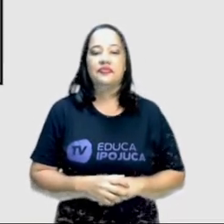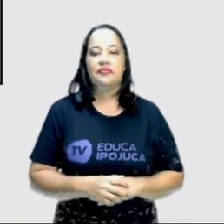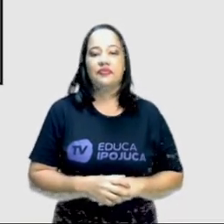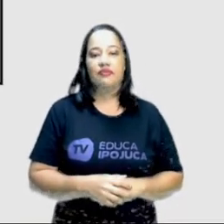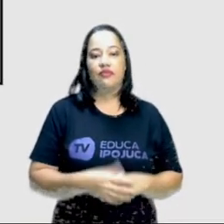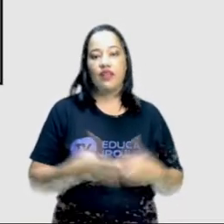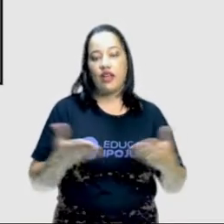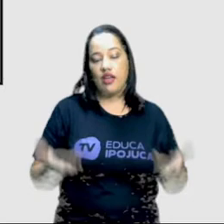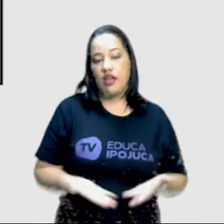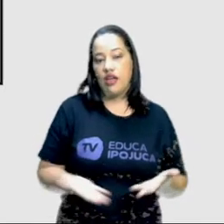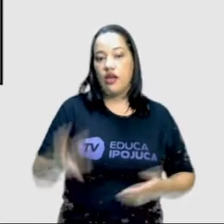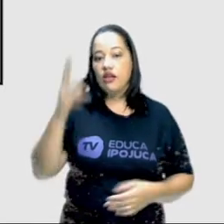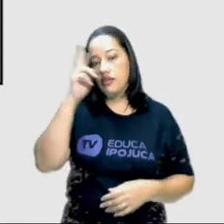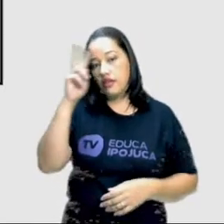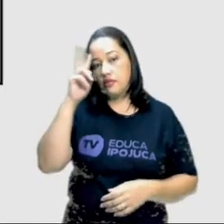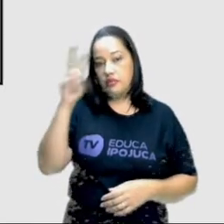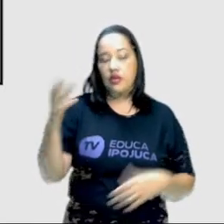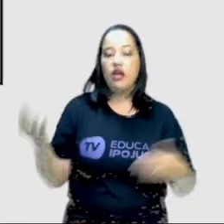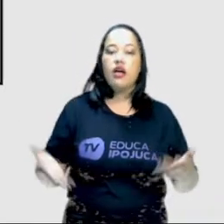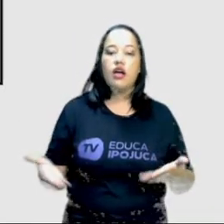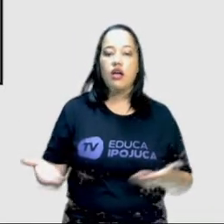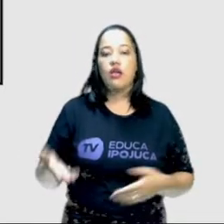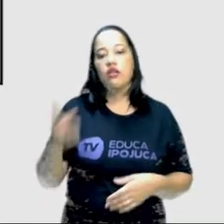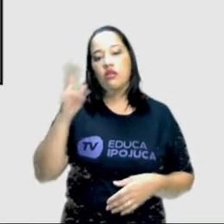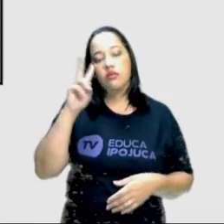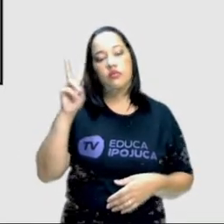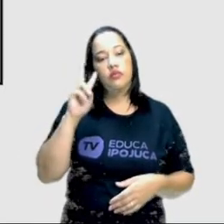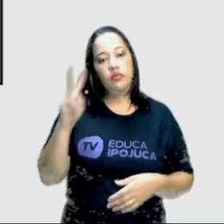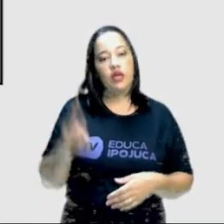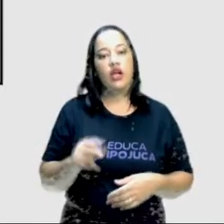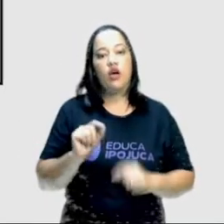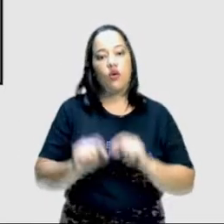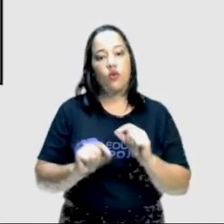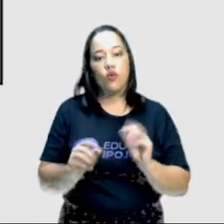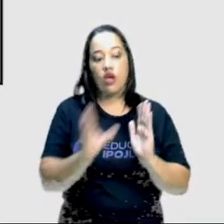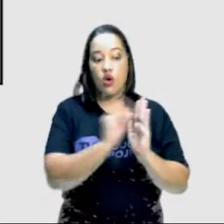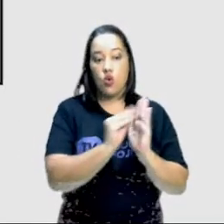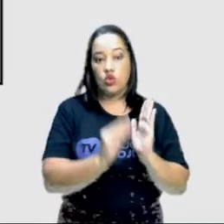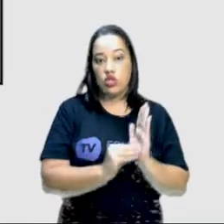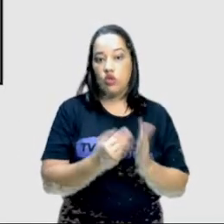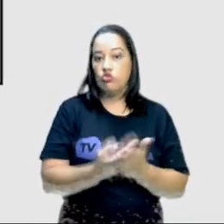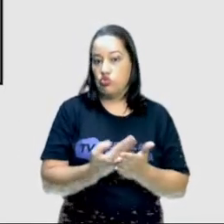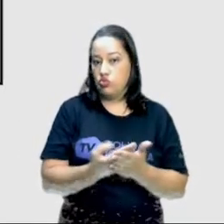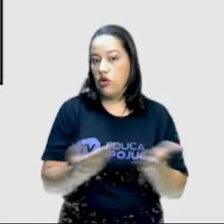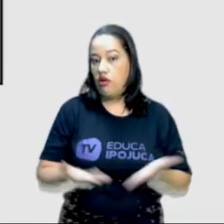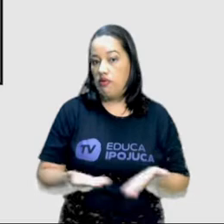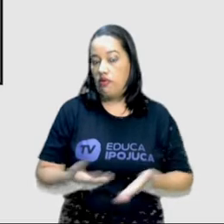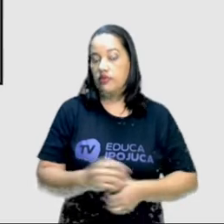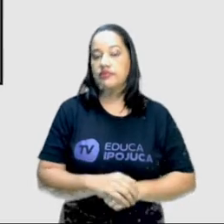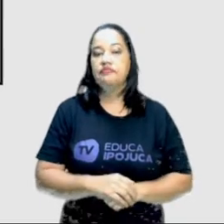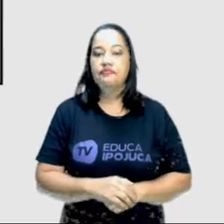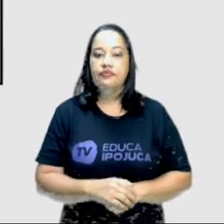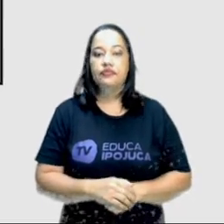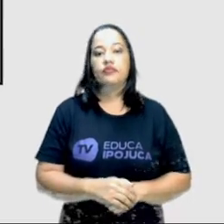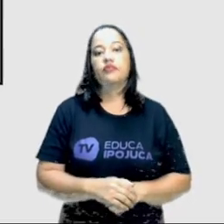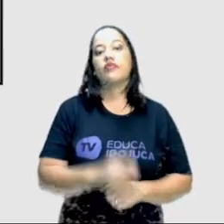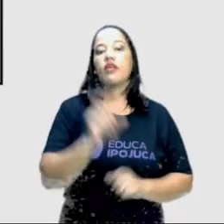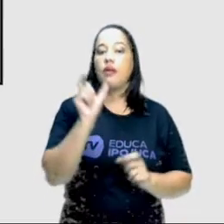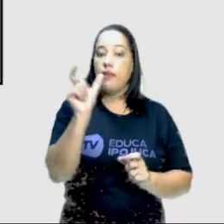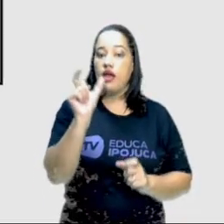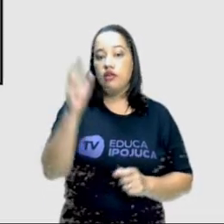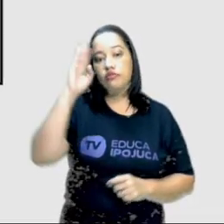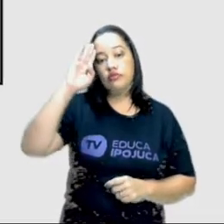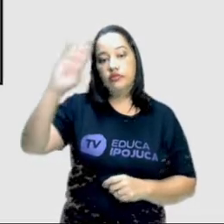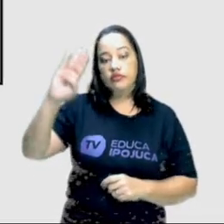Revisando a nossa aula, o nosso momento de revisar o conteúdo trabalhado. As palavras-chave